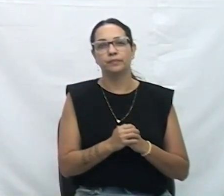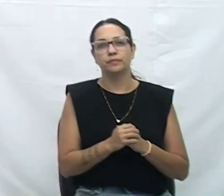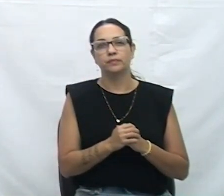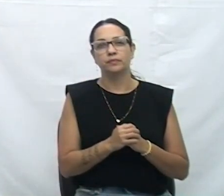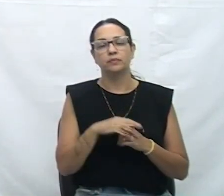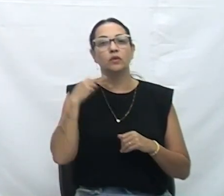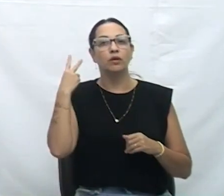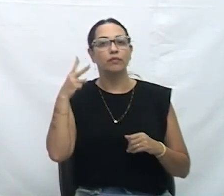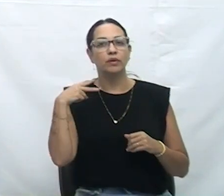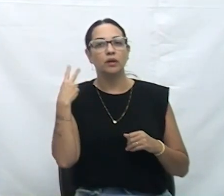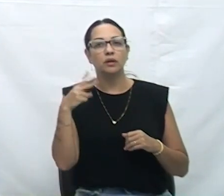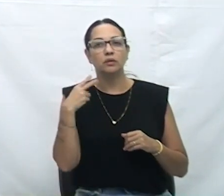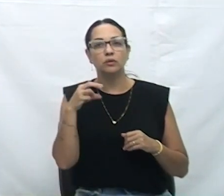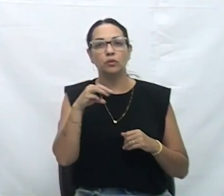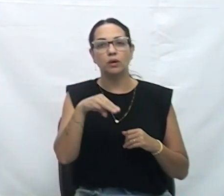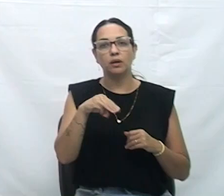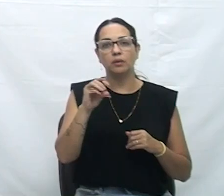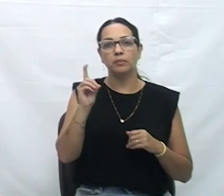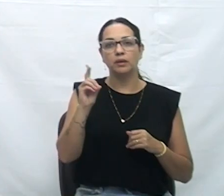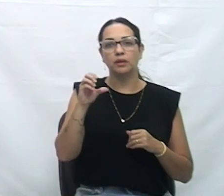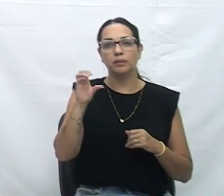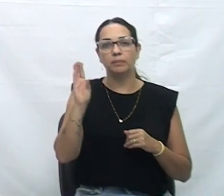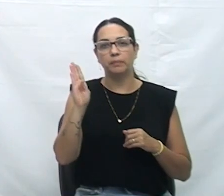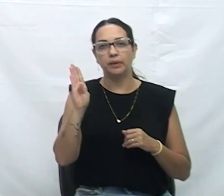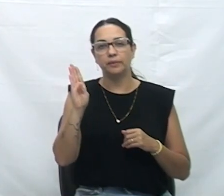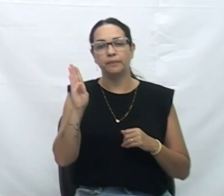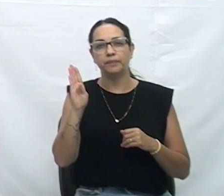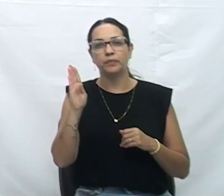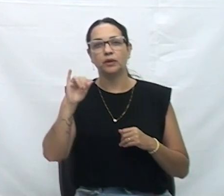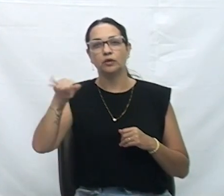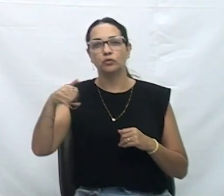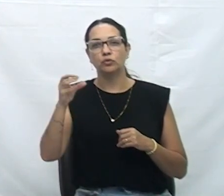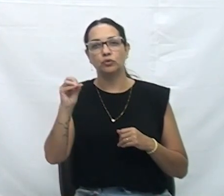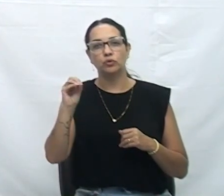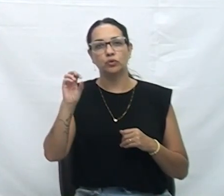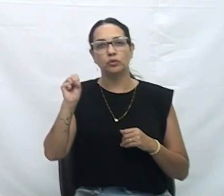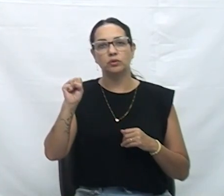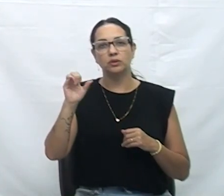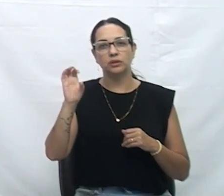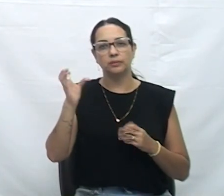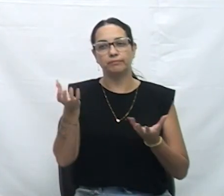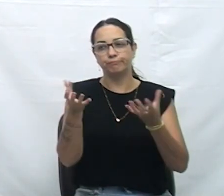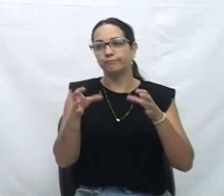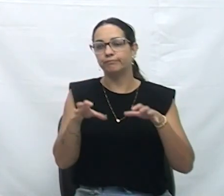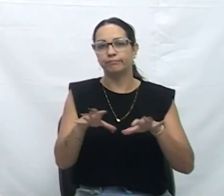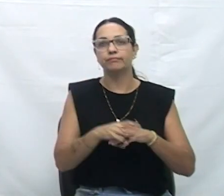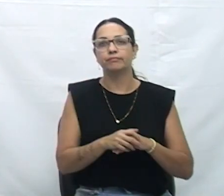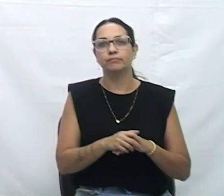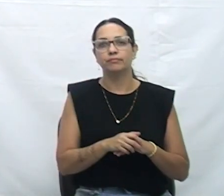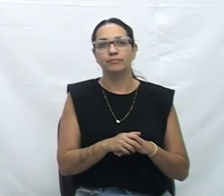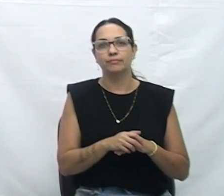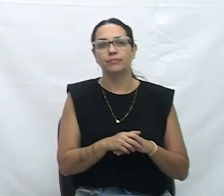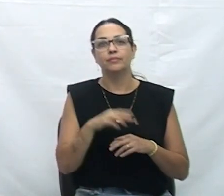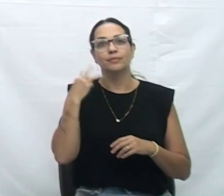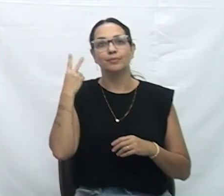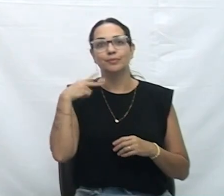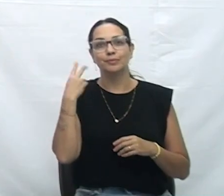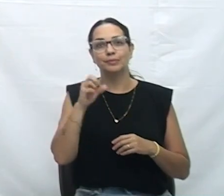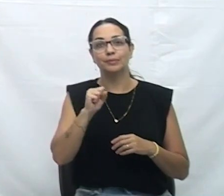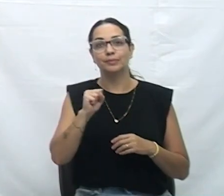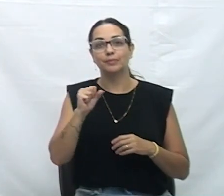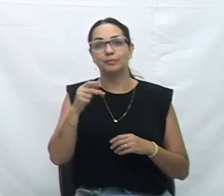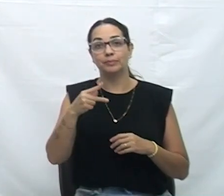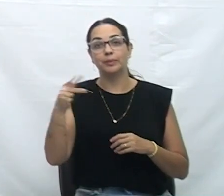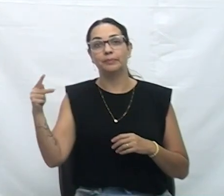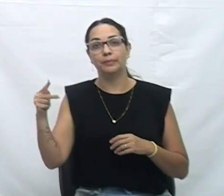Vereador do MDB, José Paulo Ferraresi. Declina. Vereador do PP, Júlio